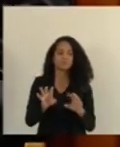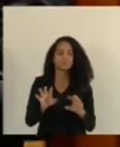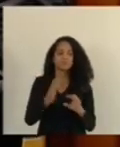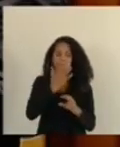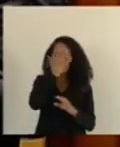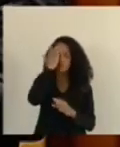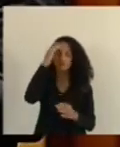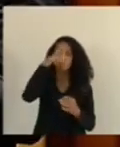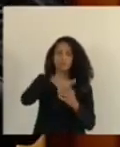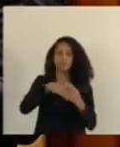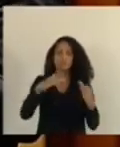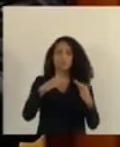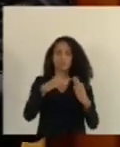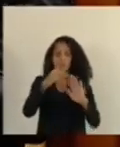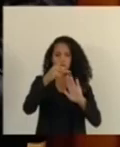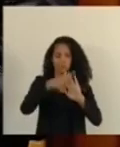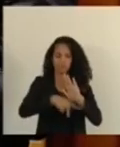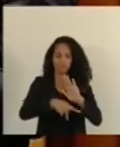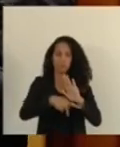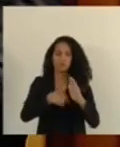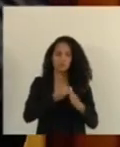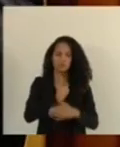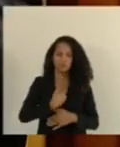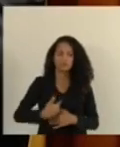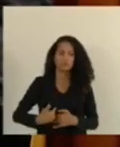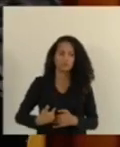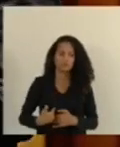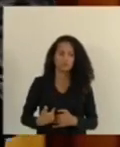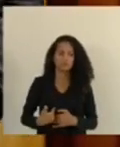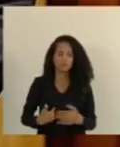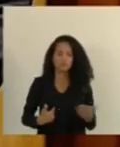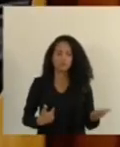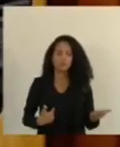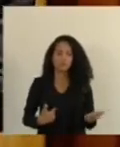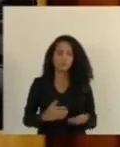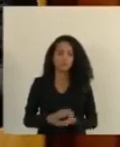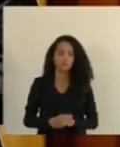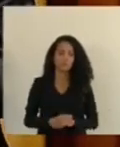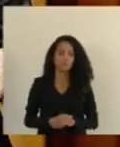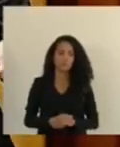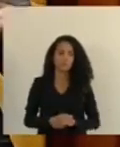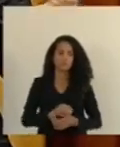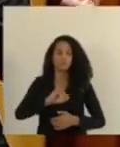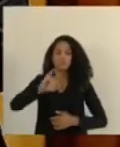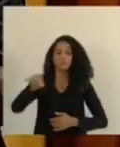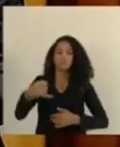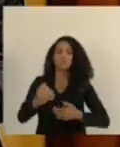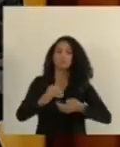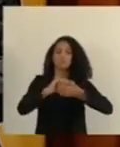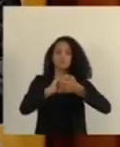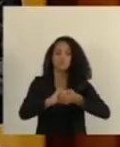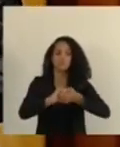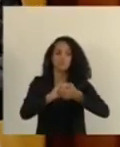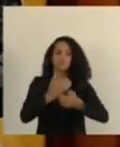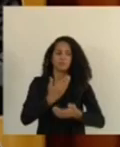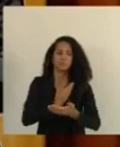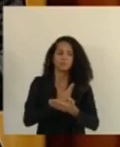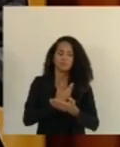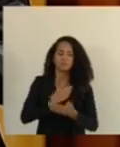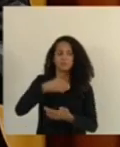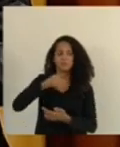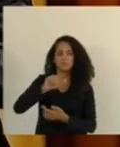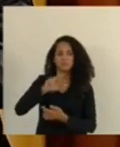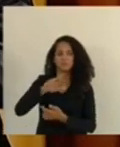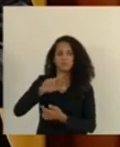favor do projeto de governo. Então, eu fazendo um favor para ele. E aproveito para cumprimentar o nosso amigo Jamir Malini.